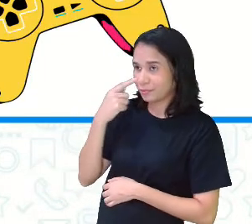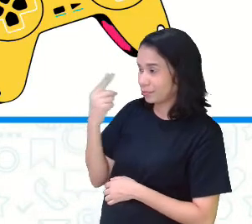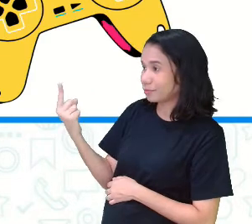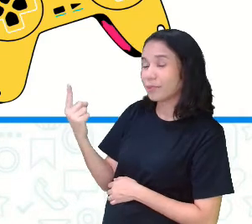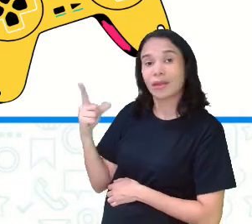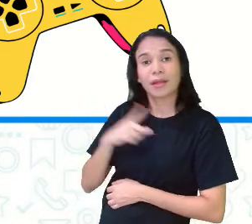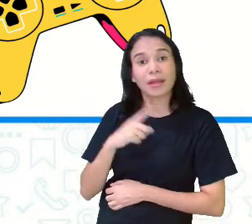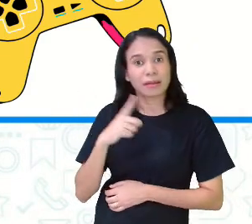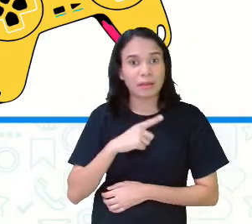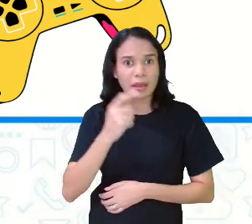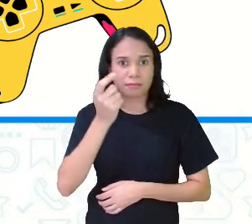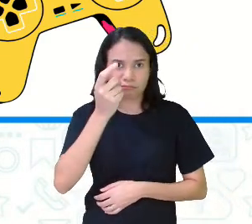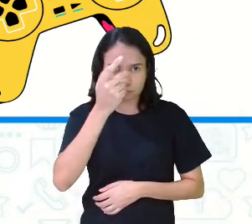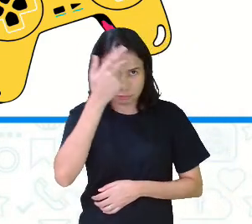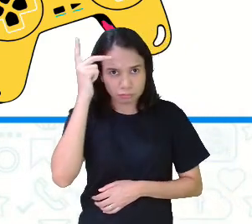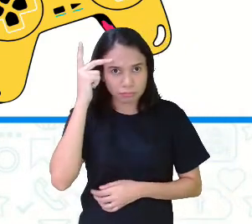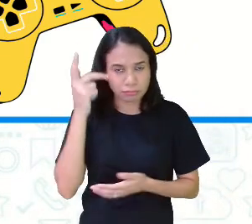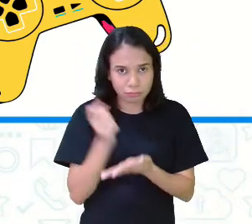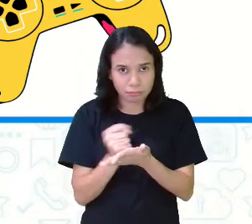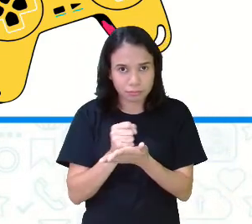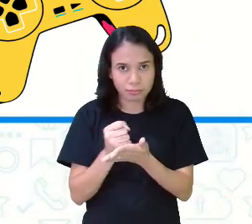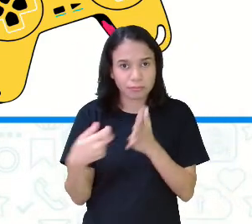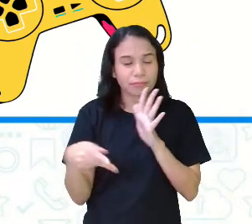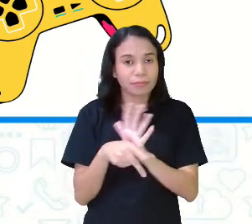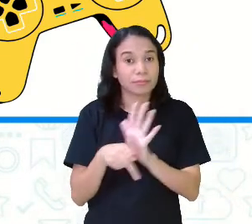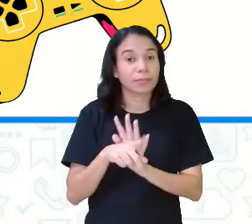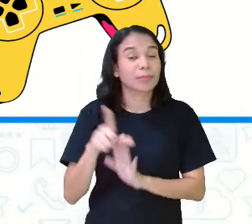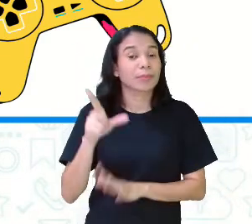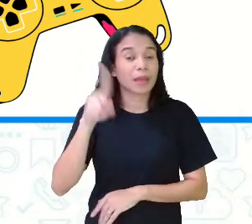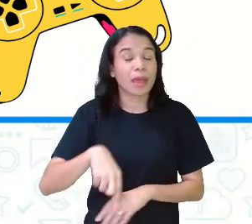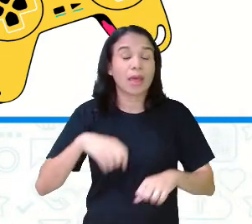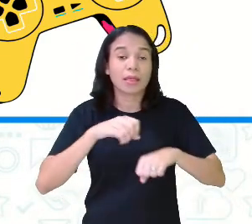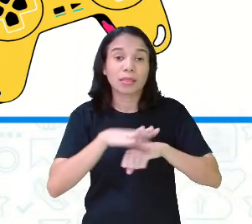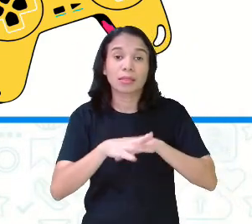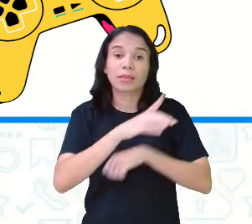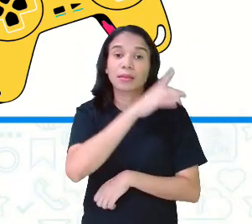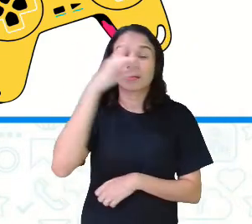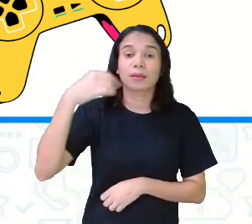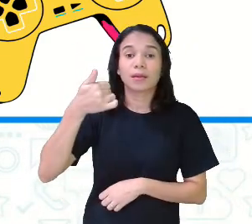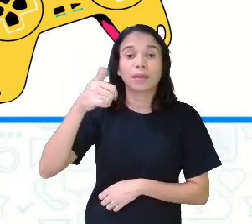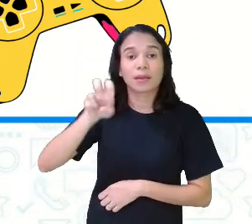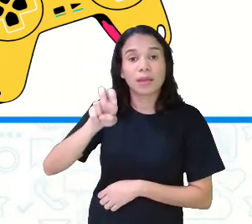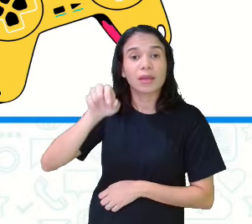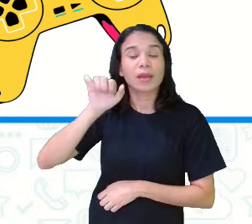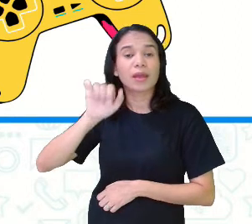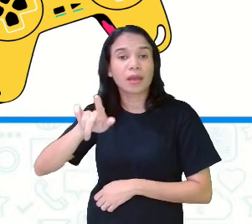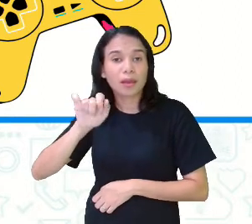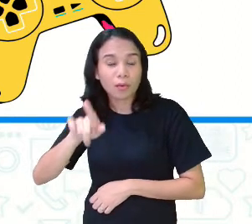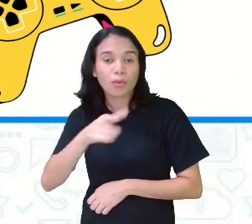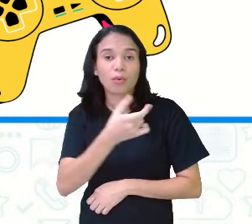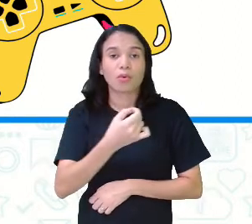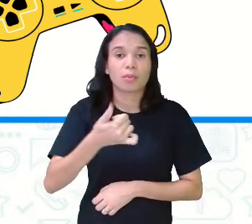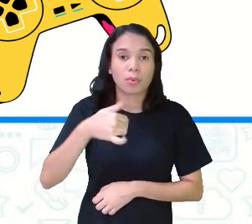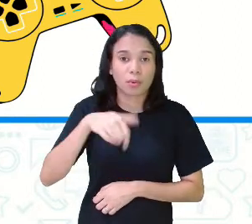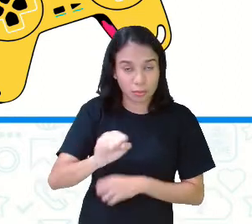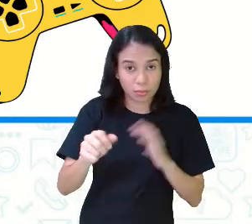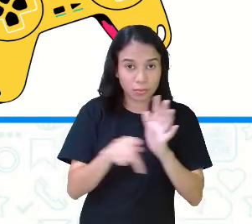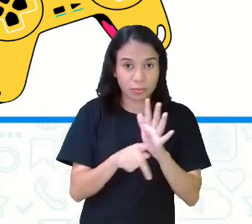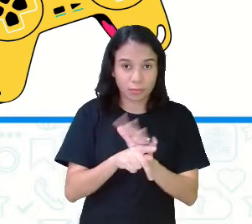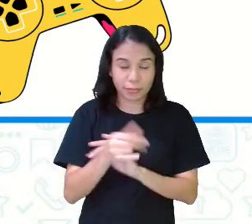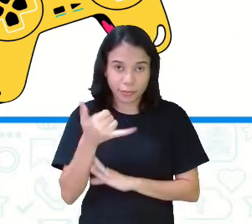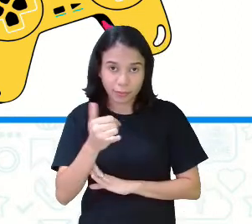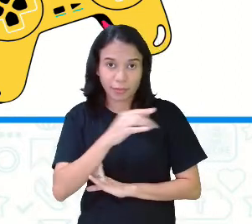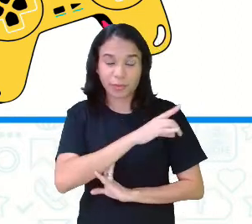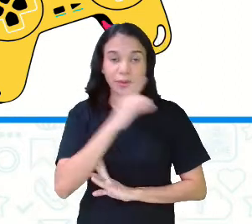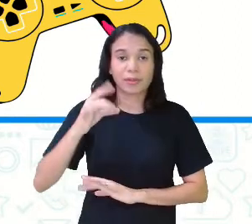Alguns dados sobre o jogo. Ele foi lançado no dia 15 de agosto de 2018 para celulares e no